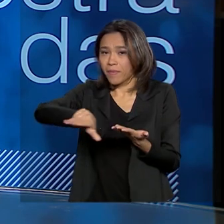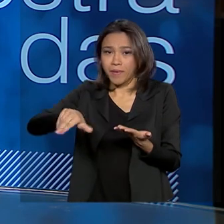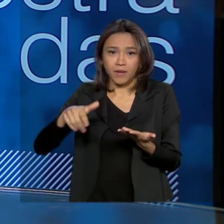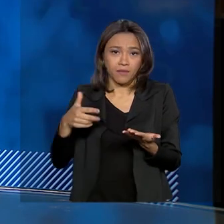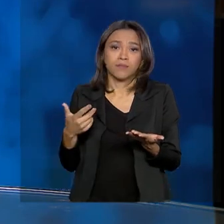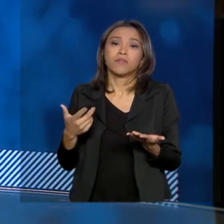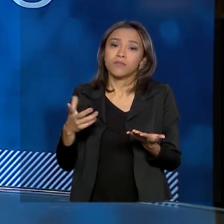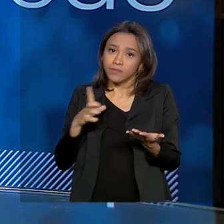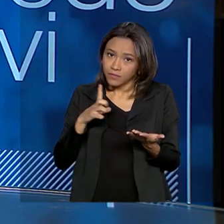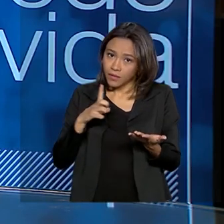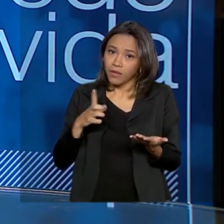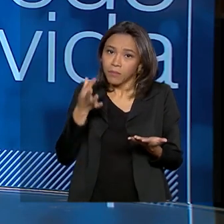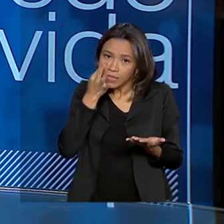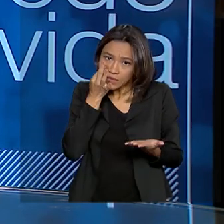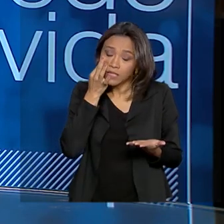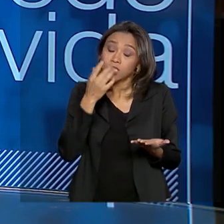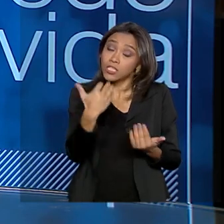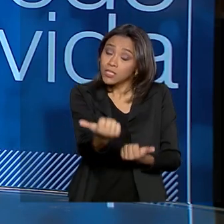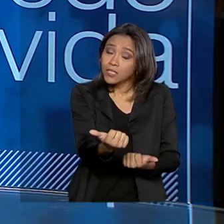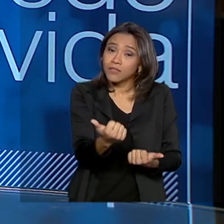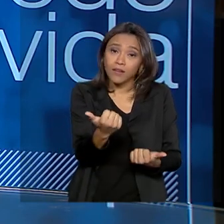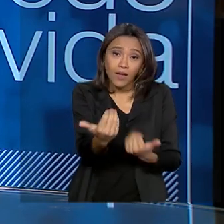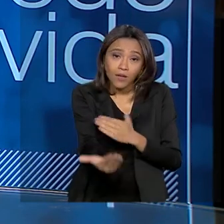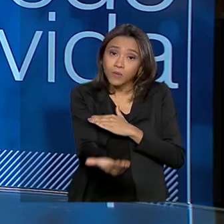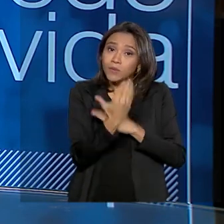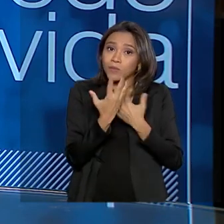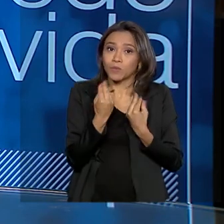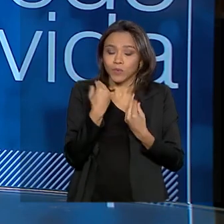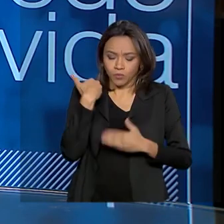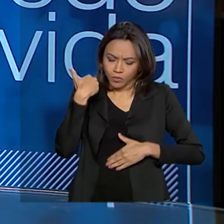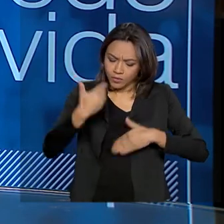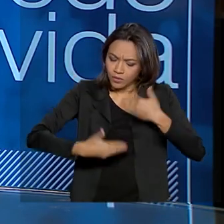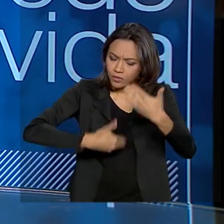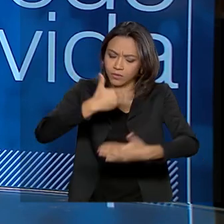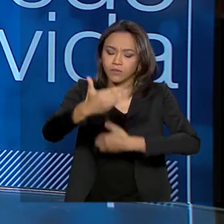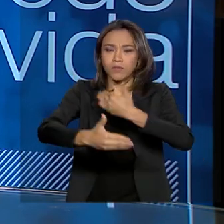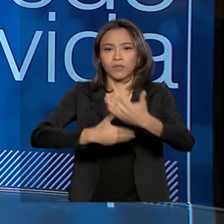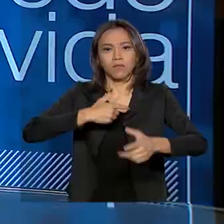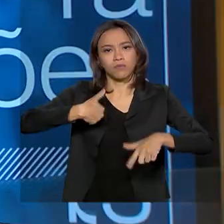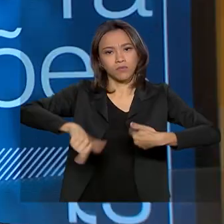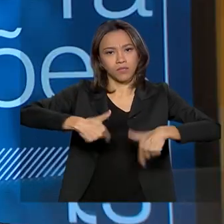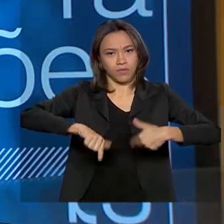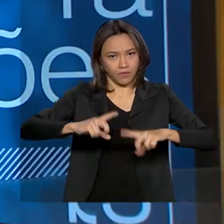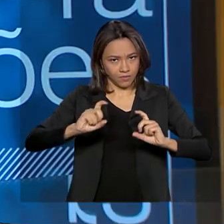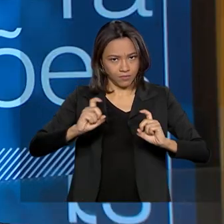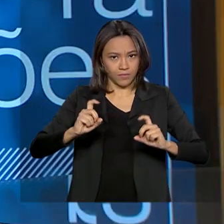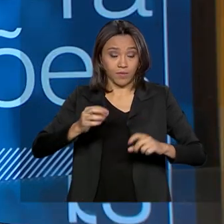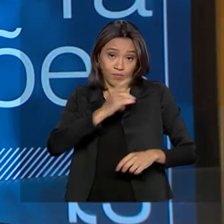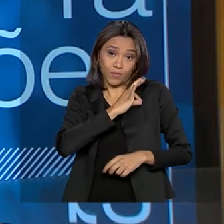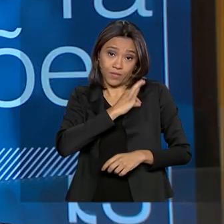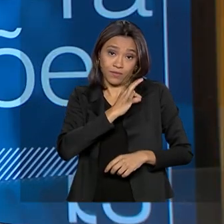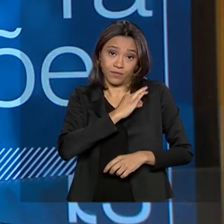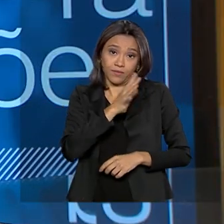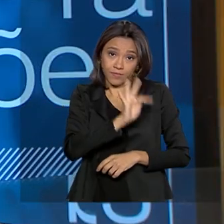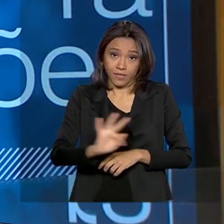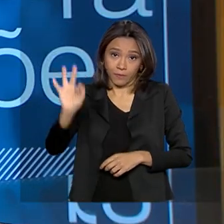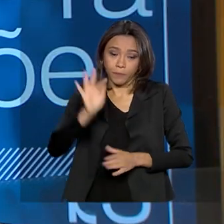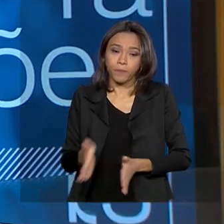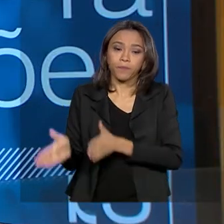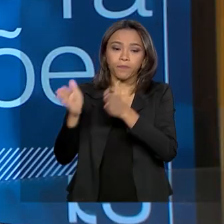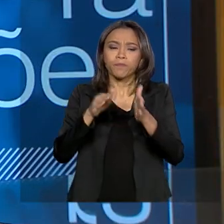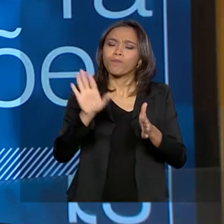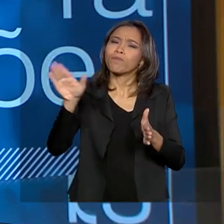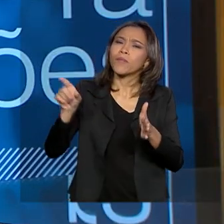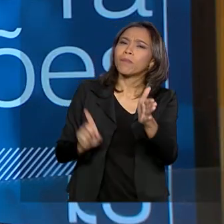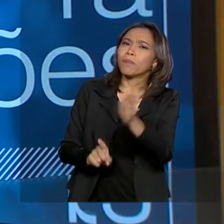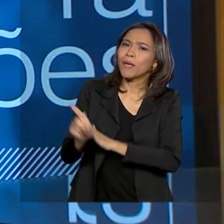E contribuindo muito para o desenvolvimento da atividade na Polícia Rodoviária Federal. Agora, por falar em quadro funcional, a gente tem mais